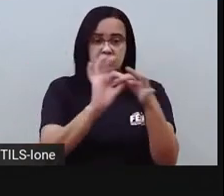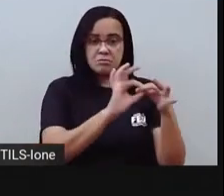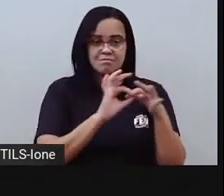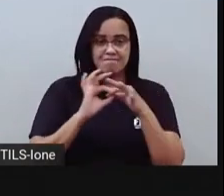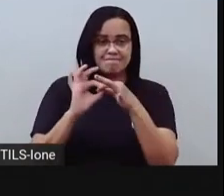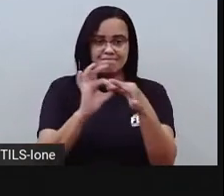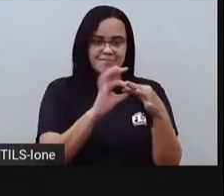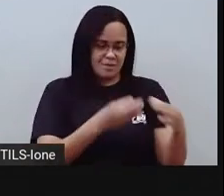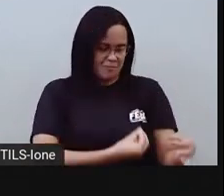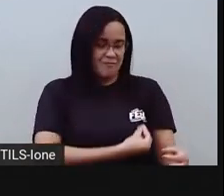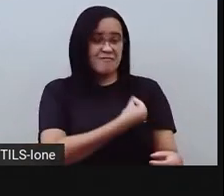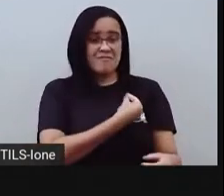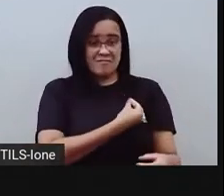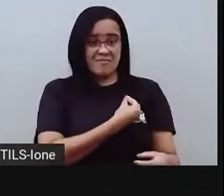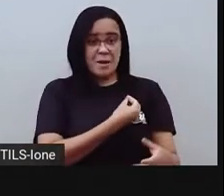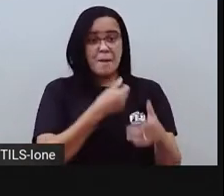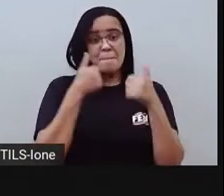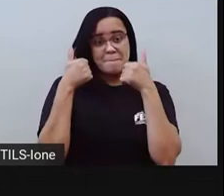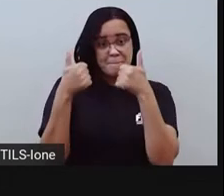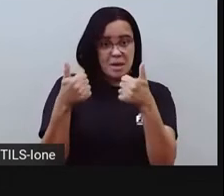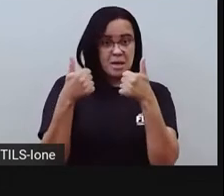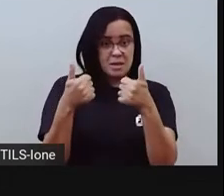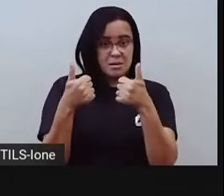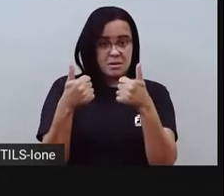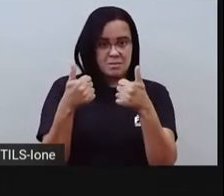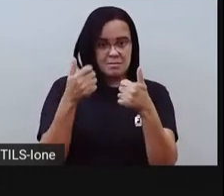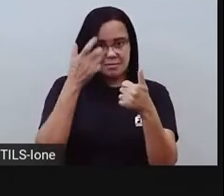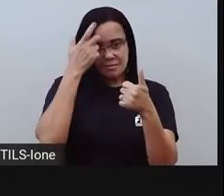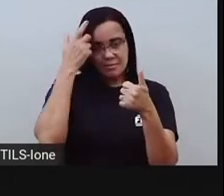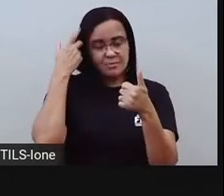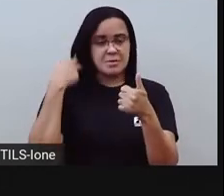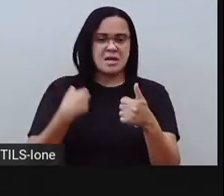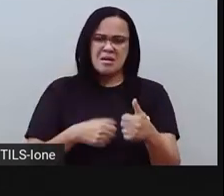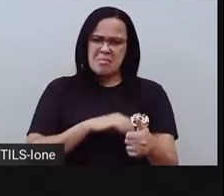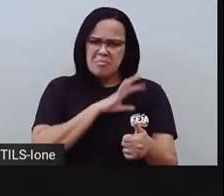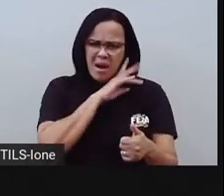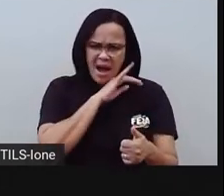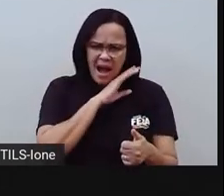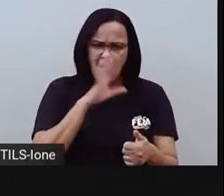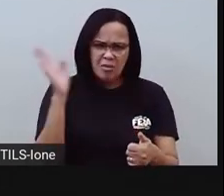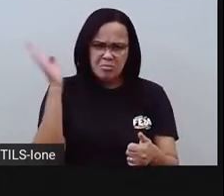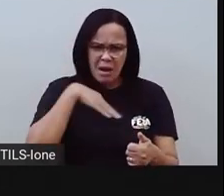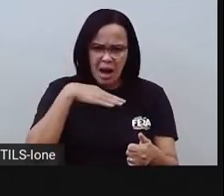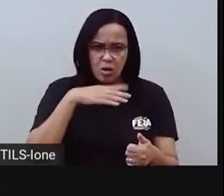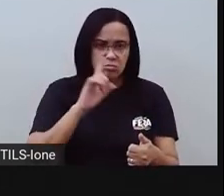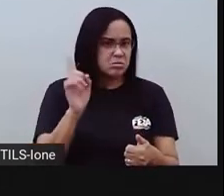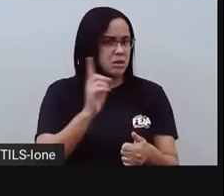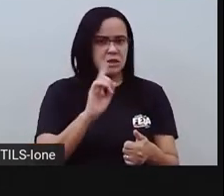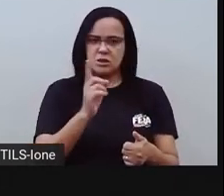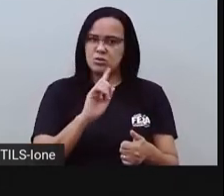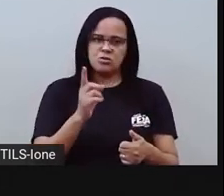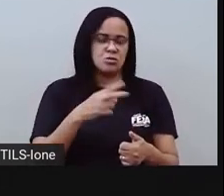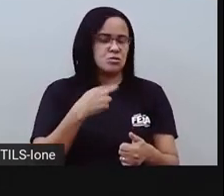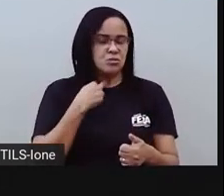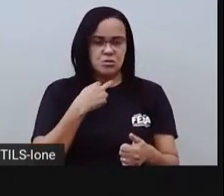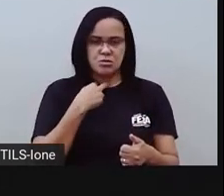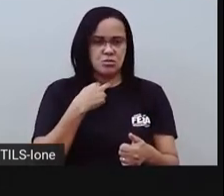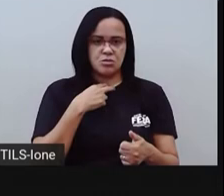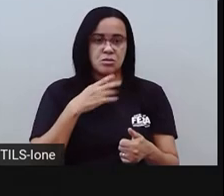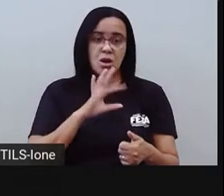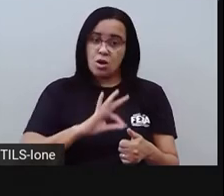bem. Não quer o mal de ninguém, né? Então, se tiver alguma religião querendo o mal aí, não tá com nada. Mas as religiões,